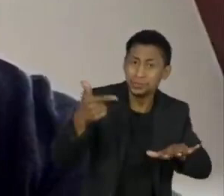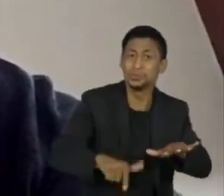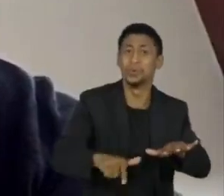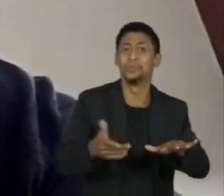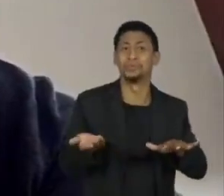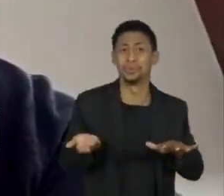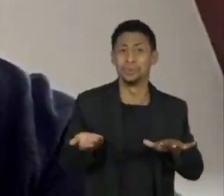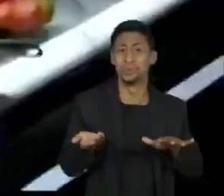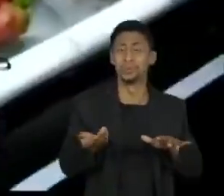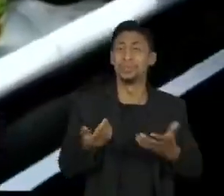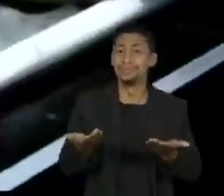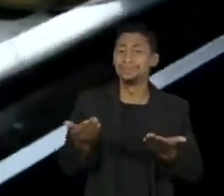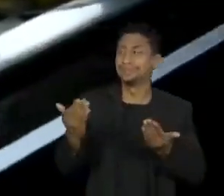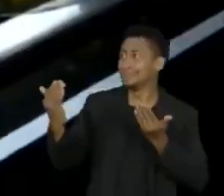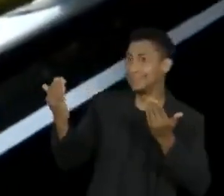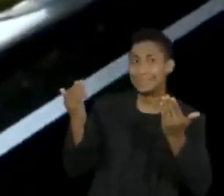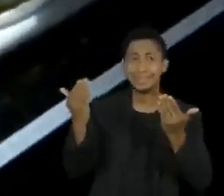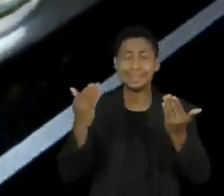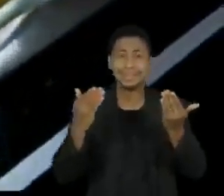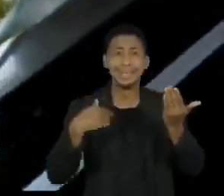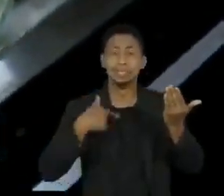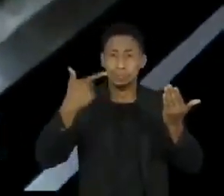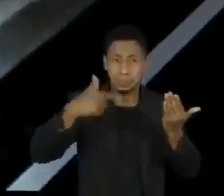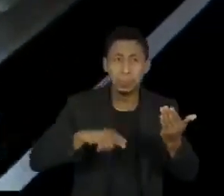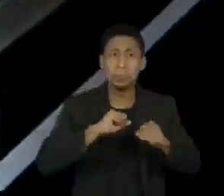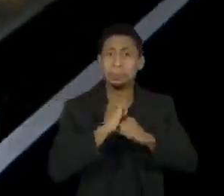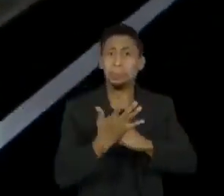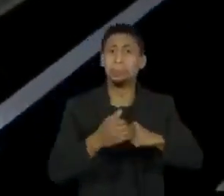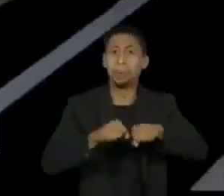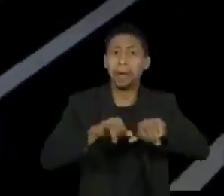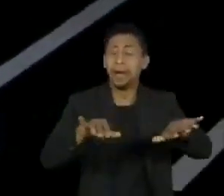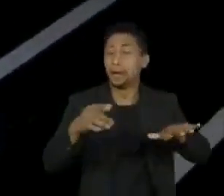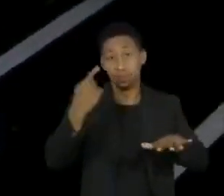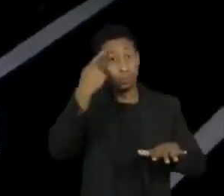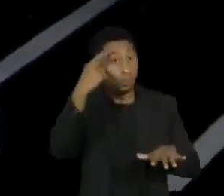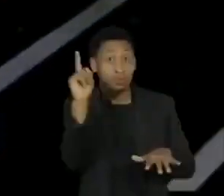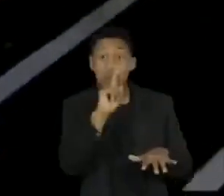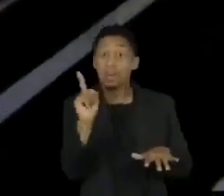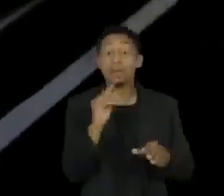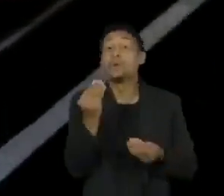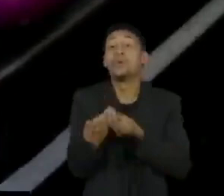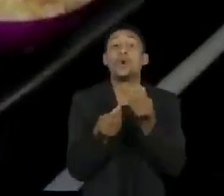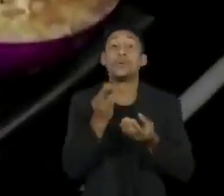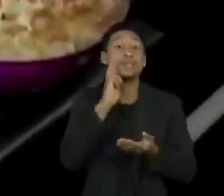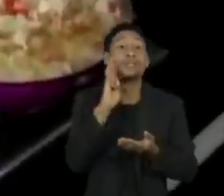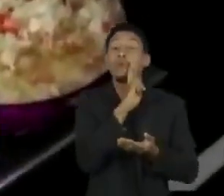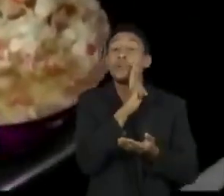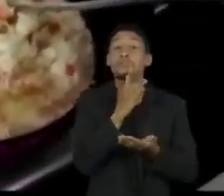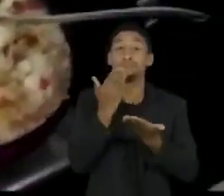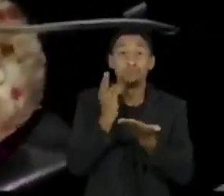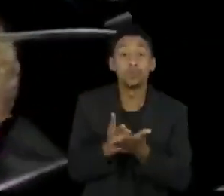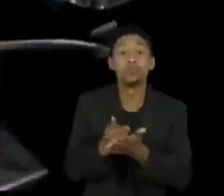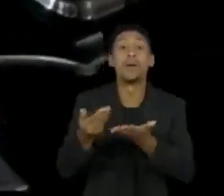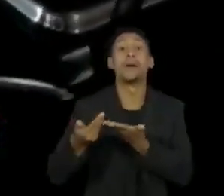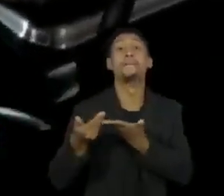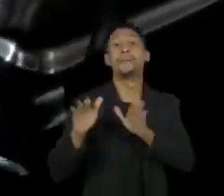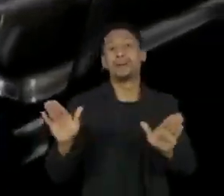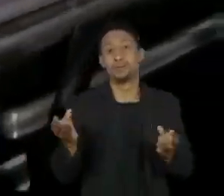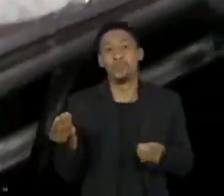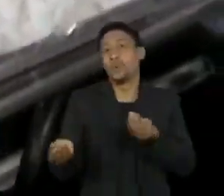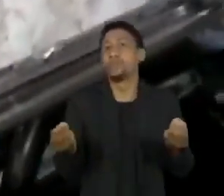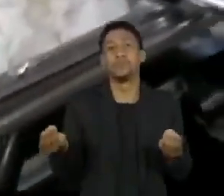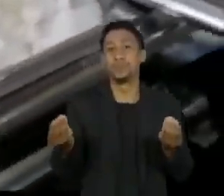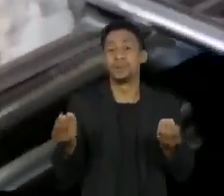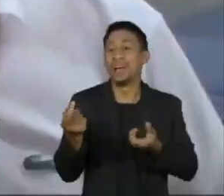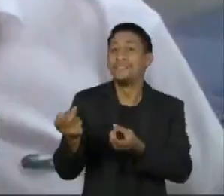Estão falando em segunda onda. Infelizmente, eu não tenho certeza nem de conseguir me manter com as portas abertas, porque cai muito,